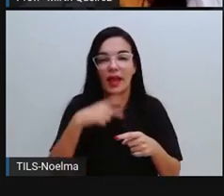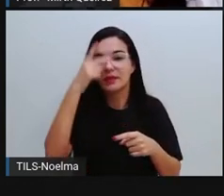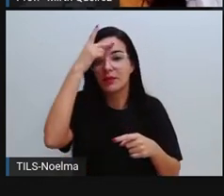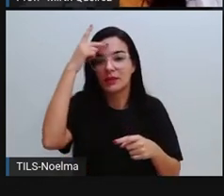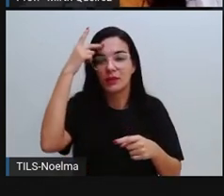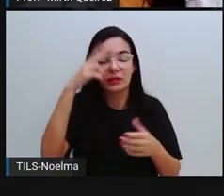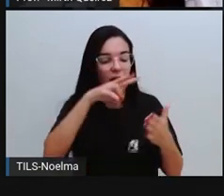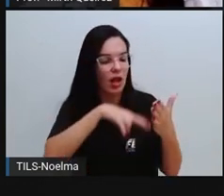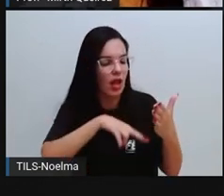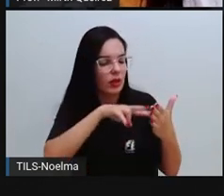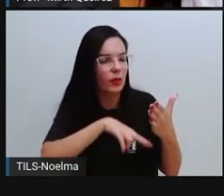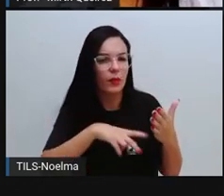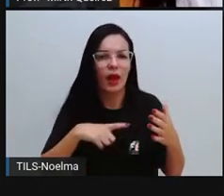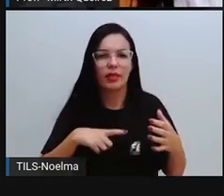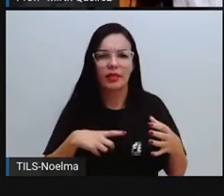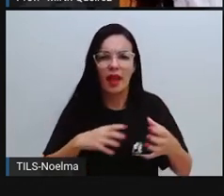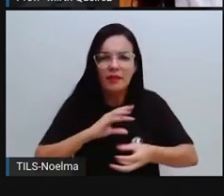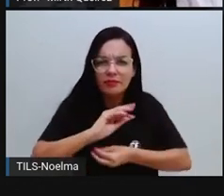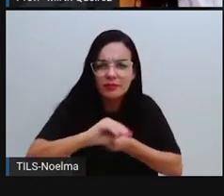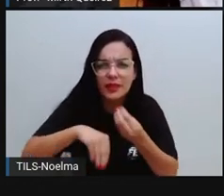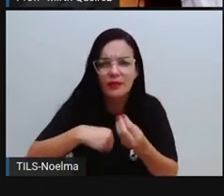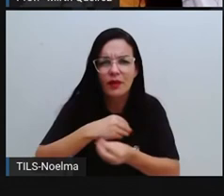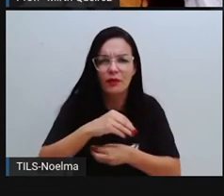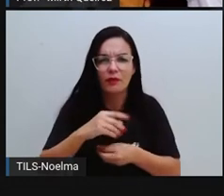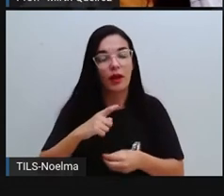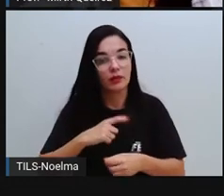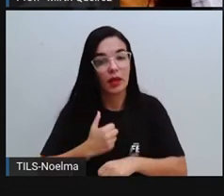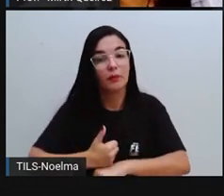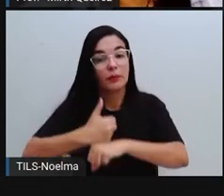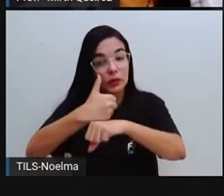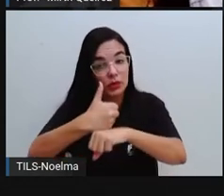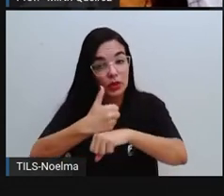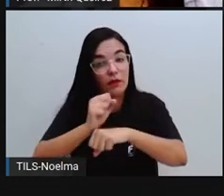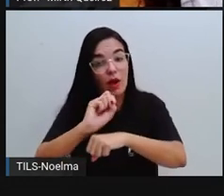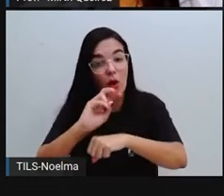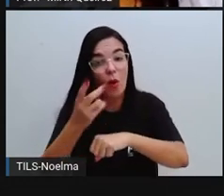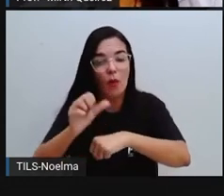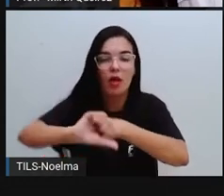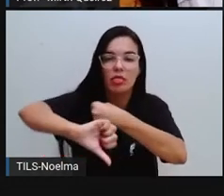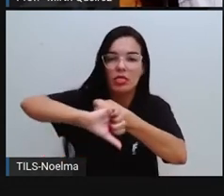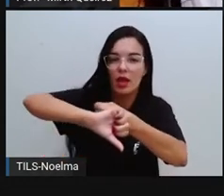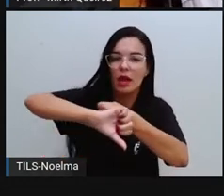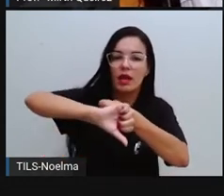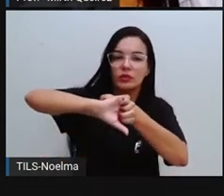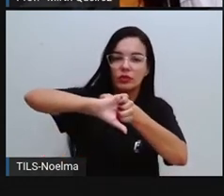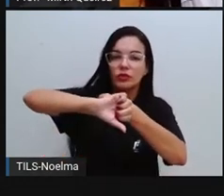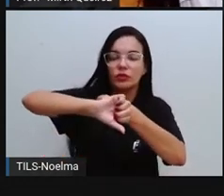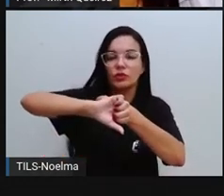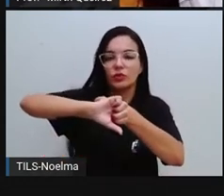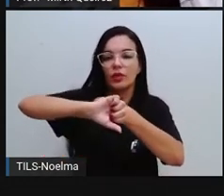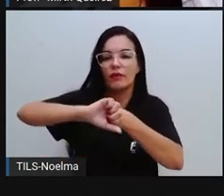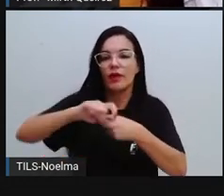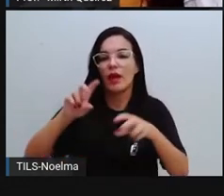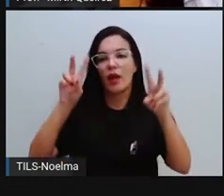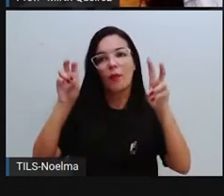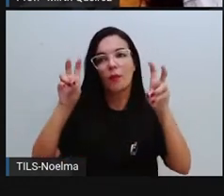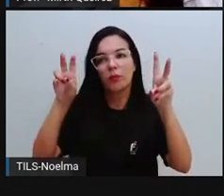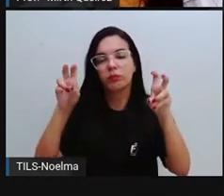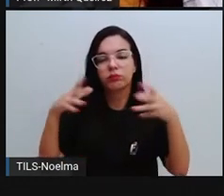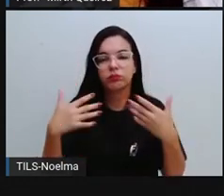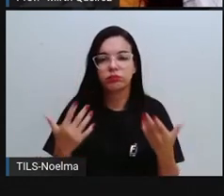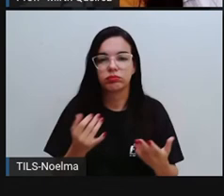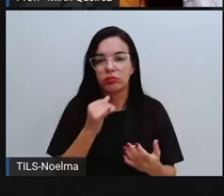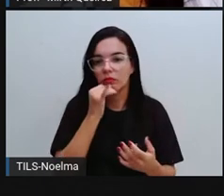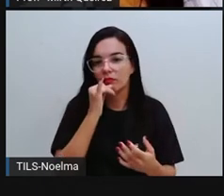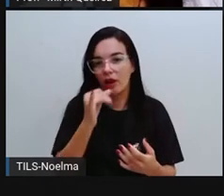eles se envolvem de forma positiva ou de forma negativa em relação àquele conteúdo.